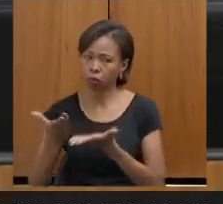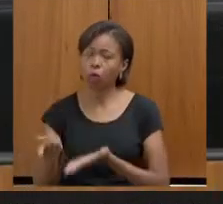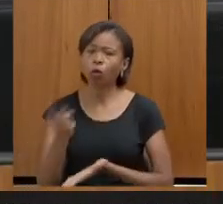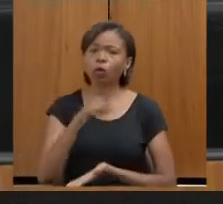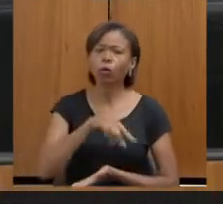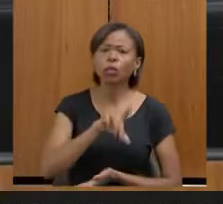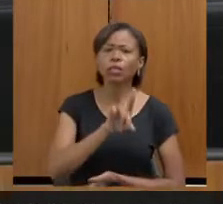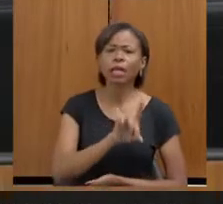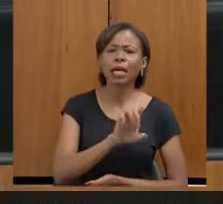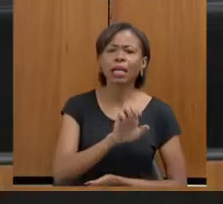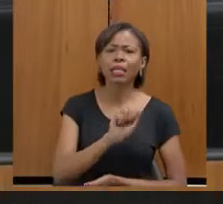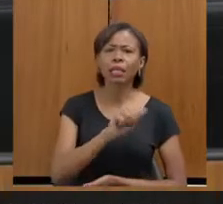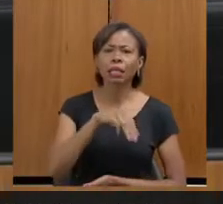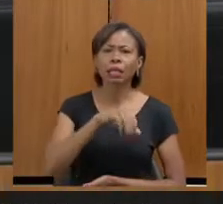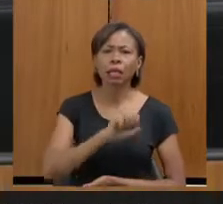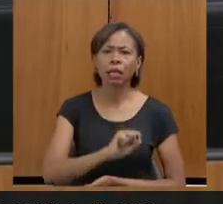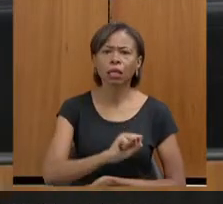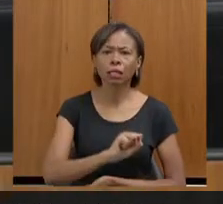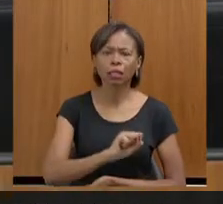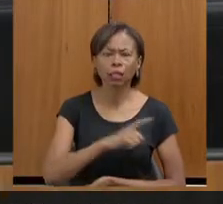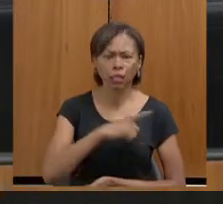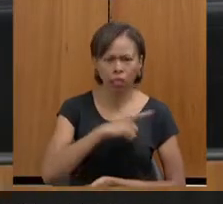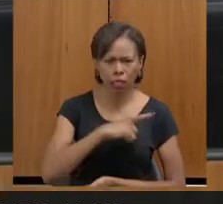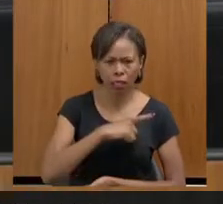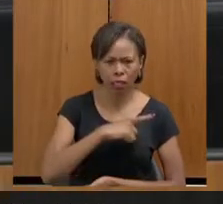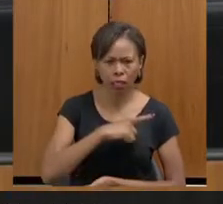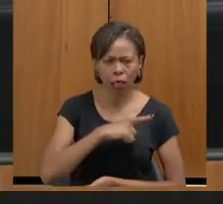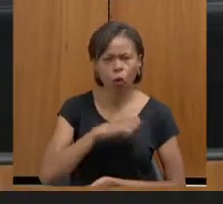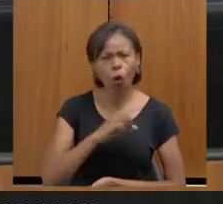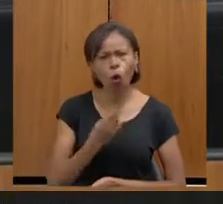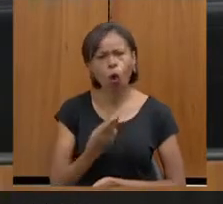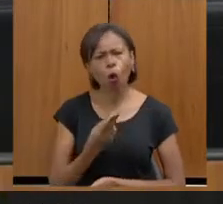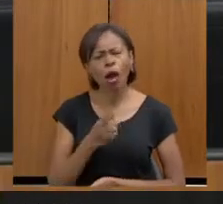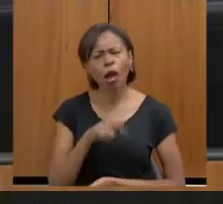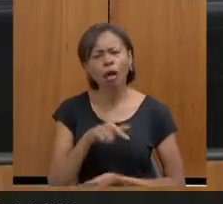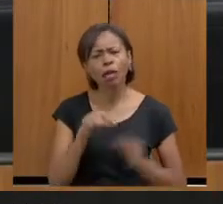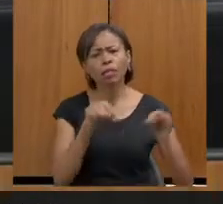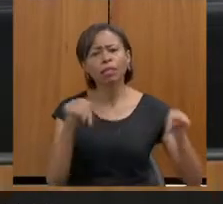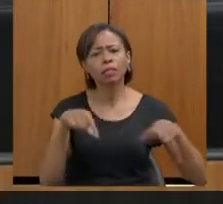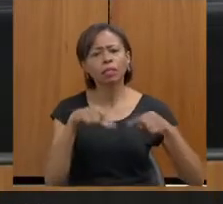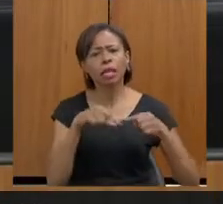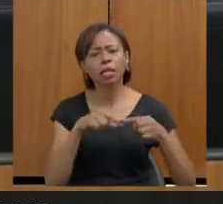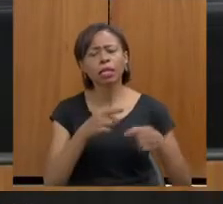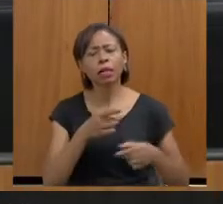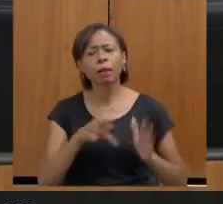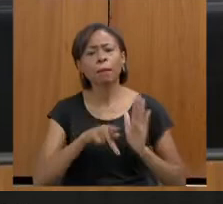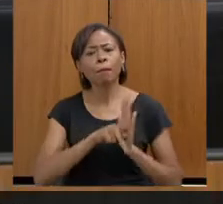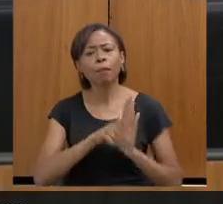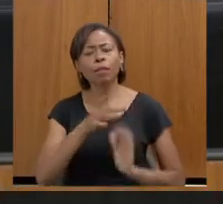tem também ou é utilizado, por exemplo, a sala da delegada, a sala do investigador?